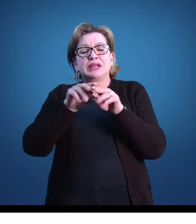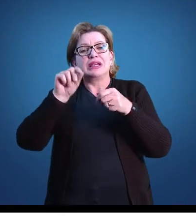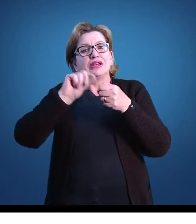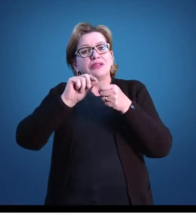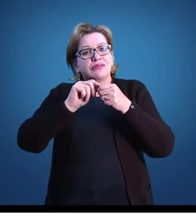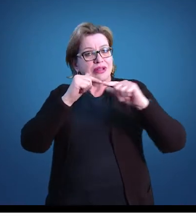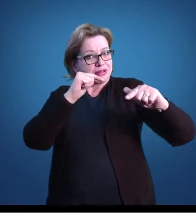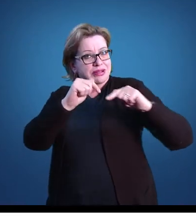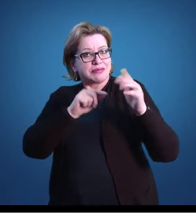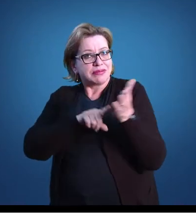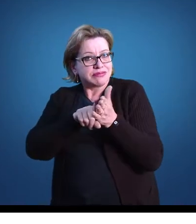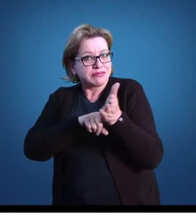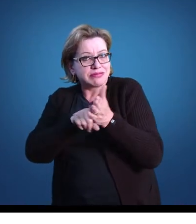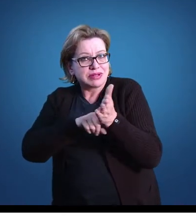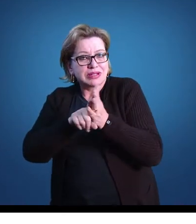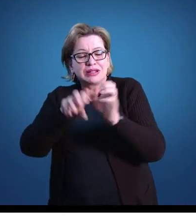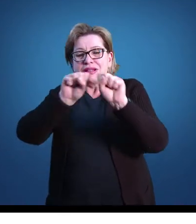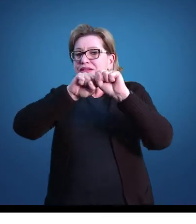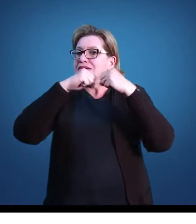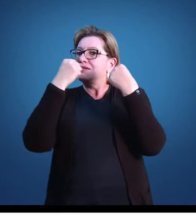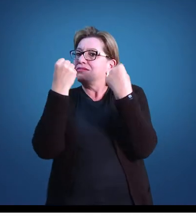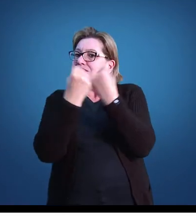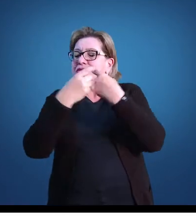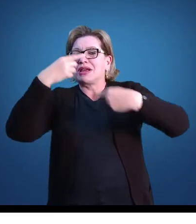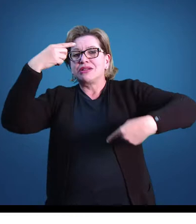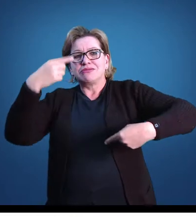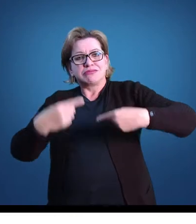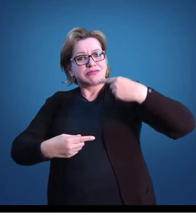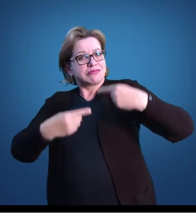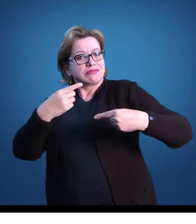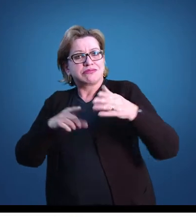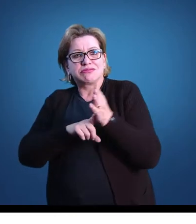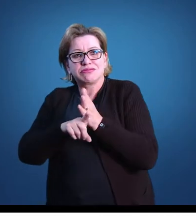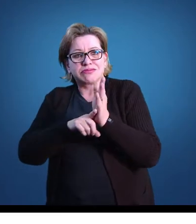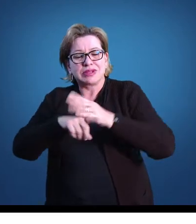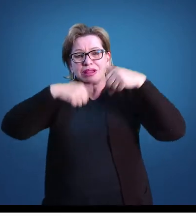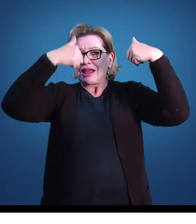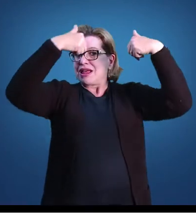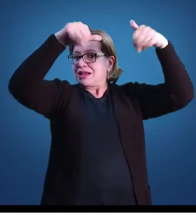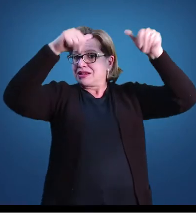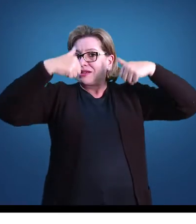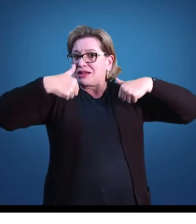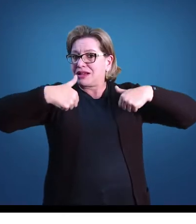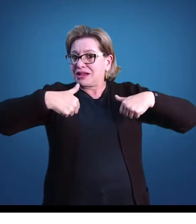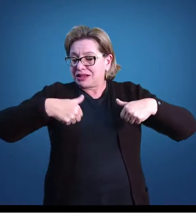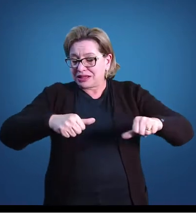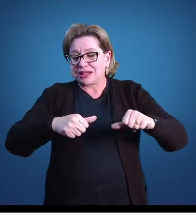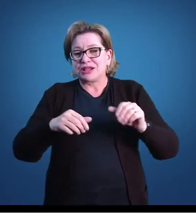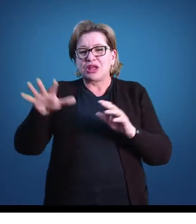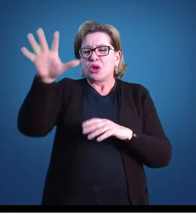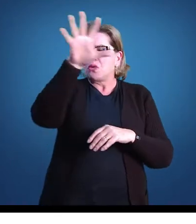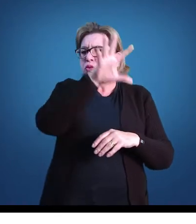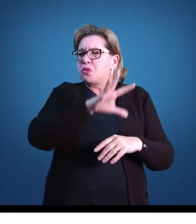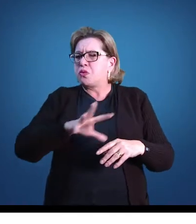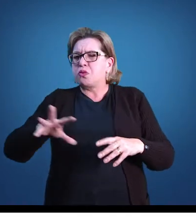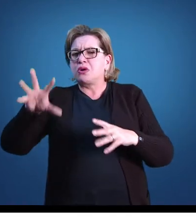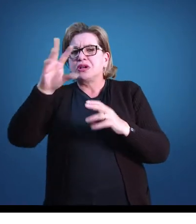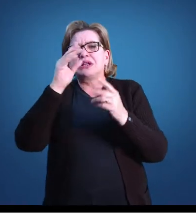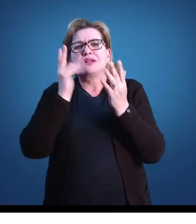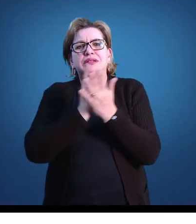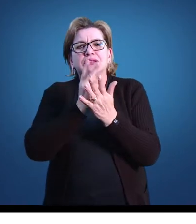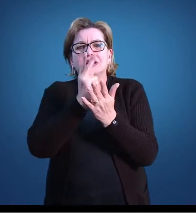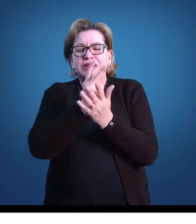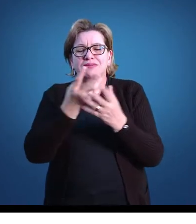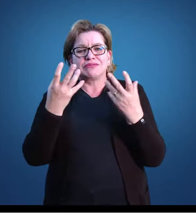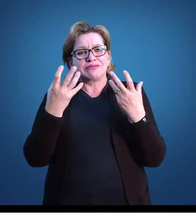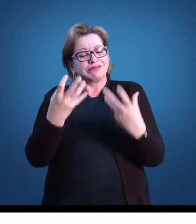grupos, seminários, debates, pesquisas, cartazes. Com tudo isso, nós buscamos o tempo